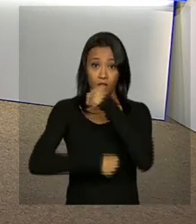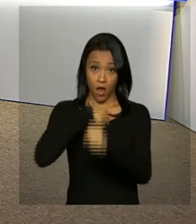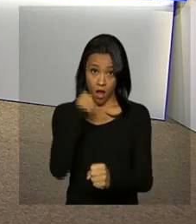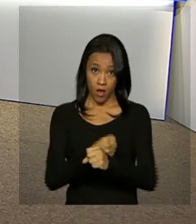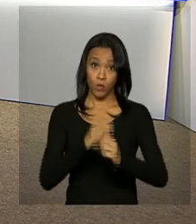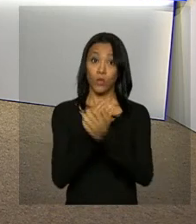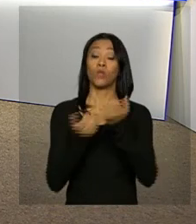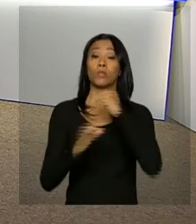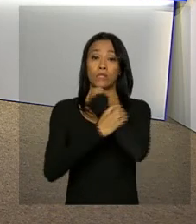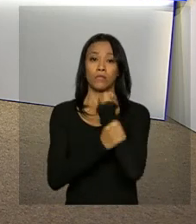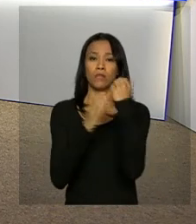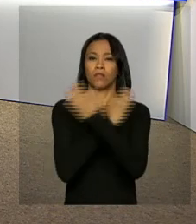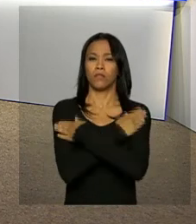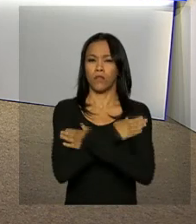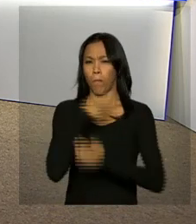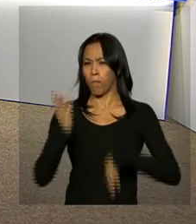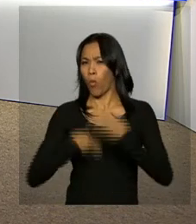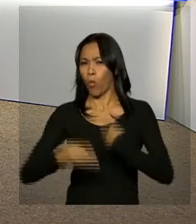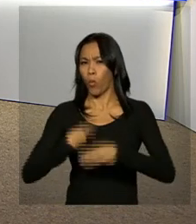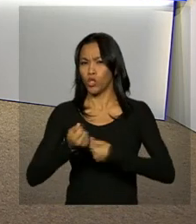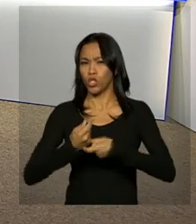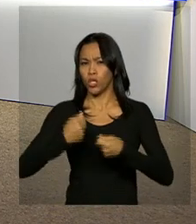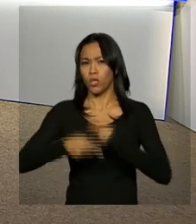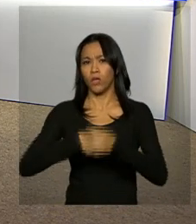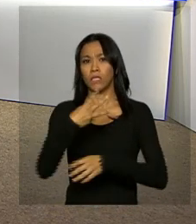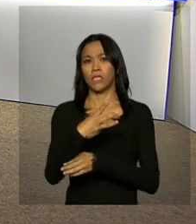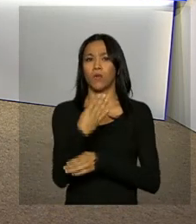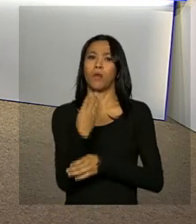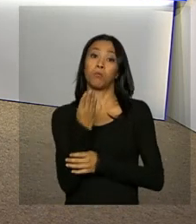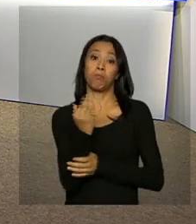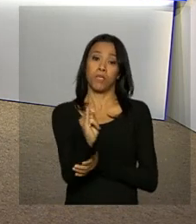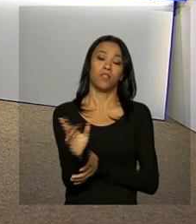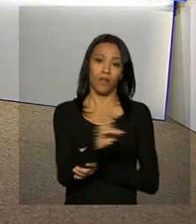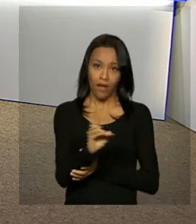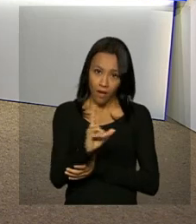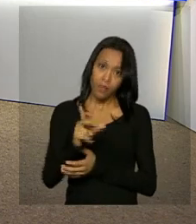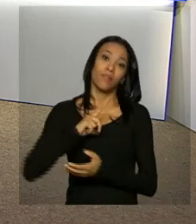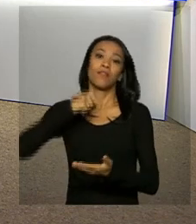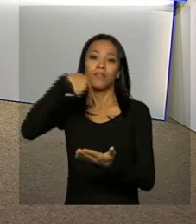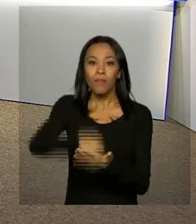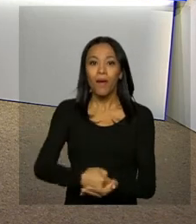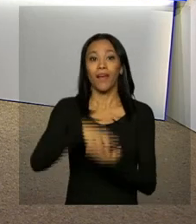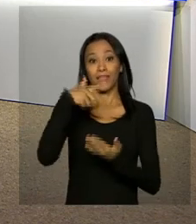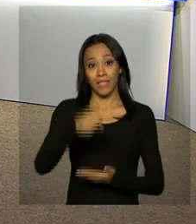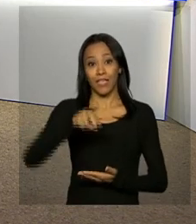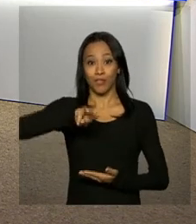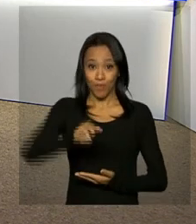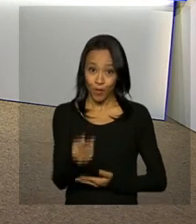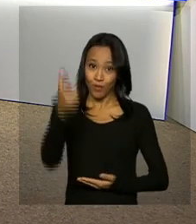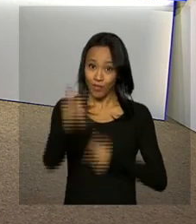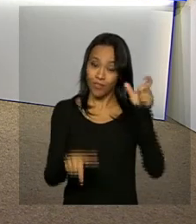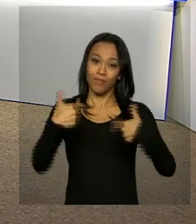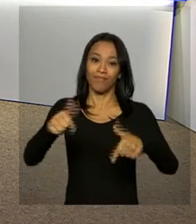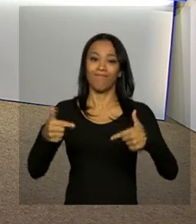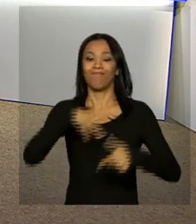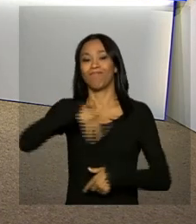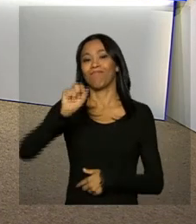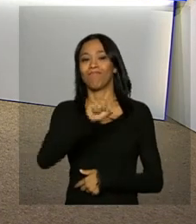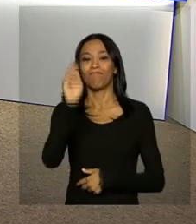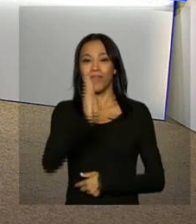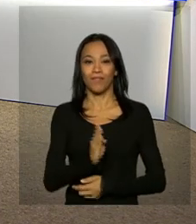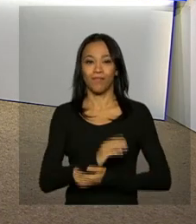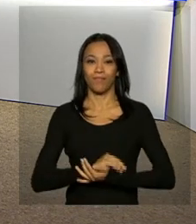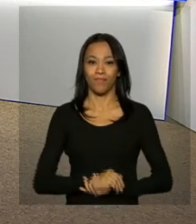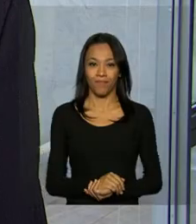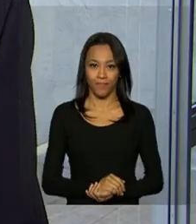o seguro desemprego deve movimentar mais de 34 bilhões de reais que devem ser pagos a cerca de 7 milhões de trabalhadores em todo o